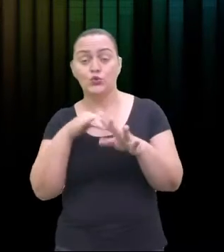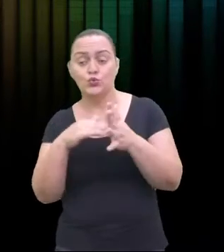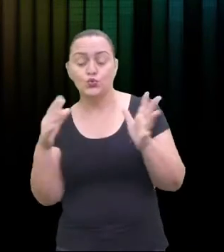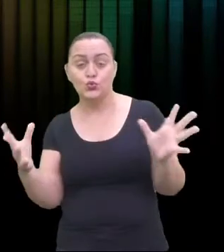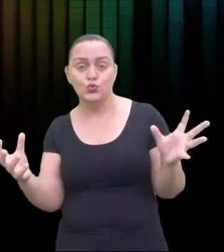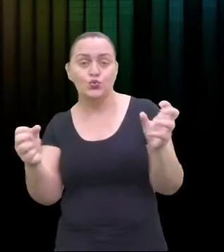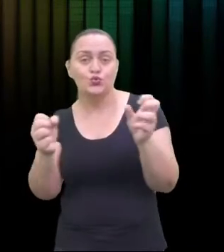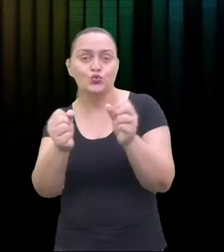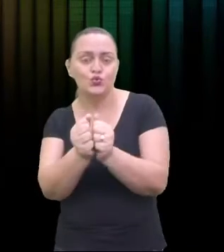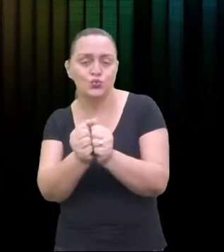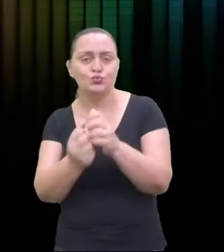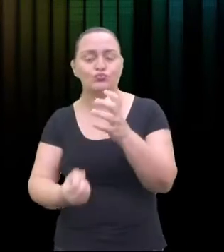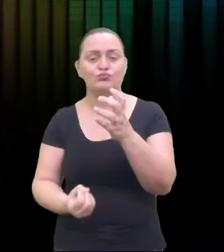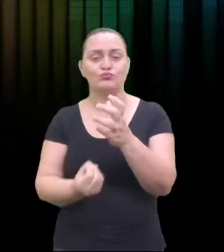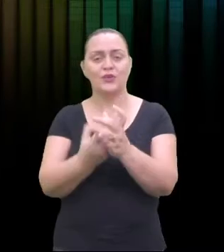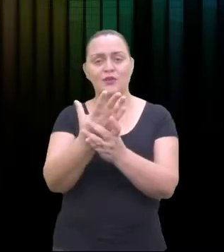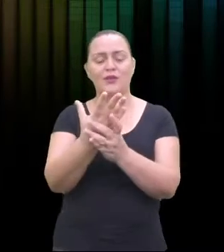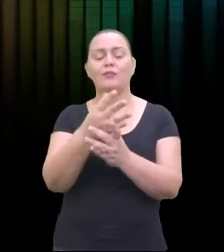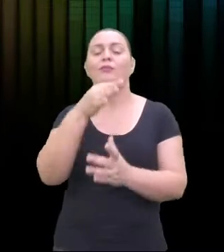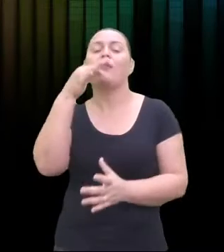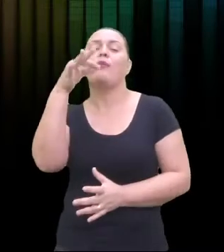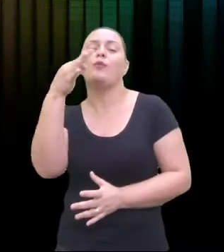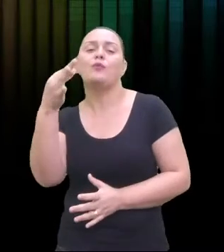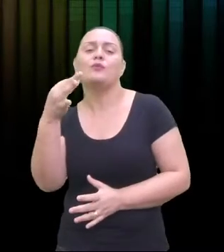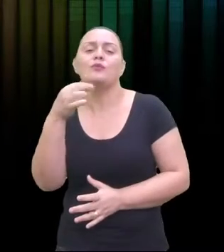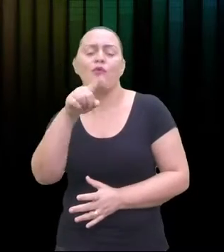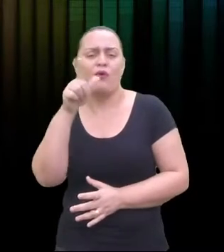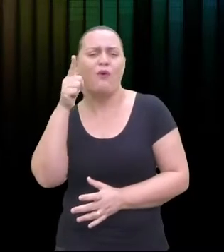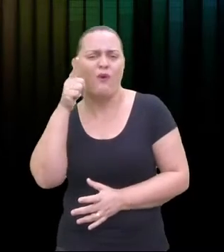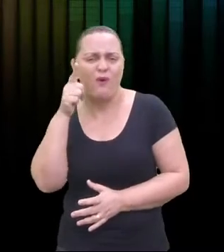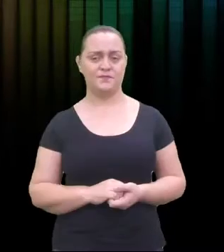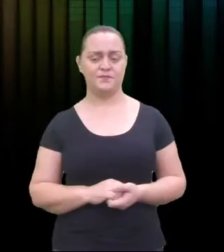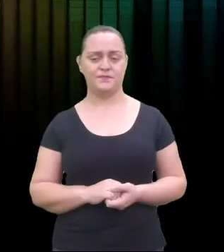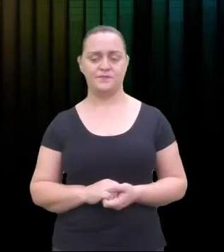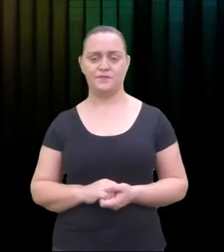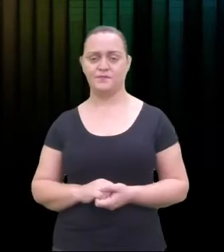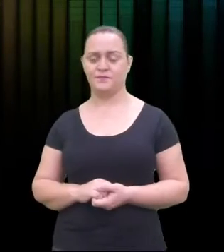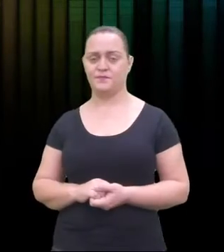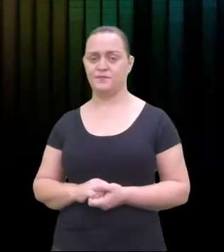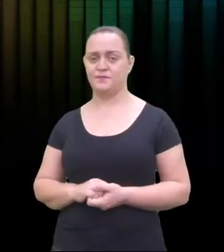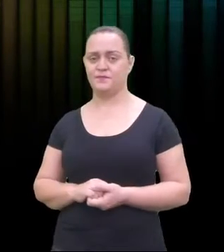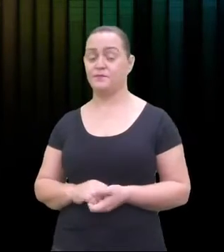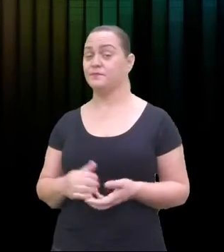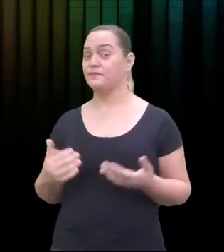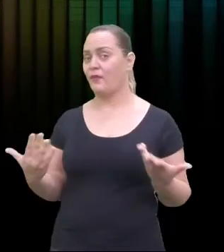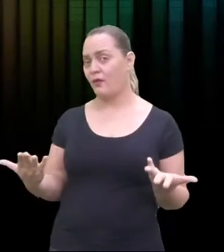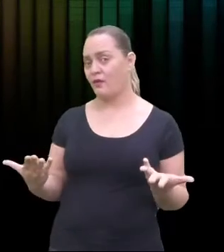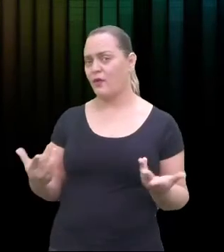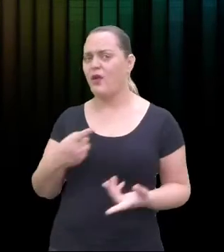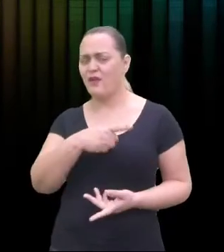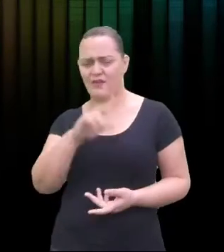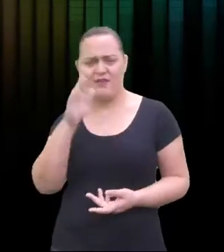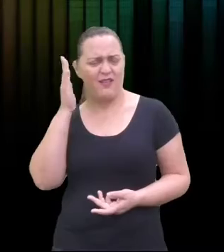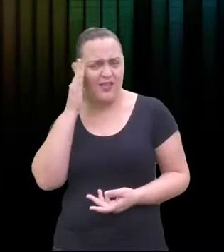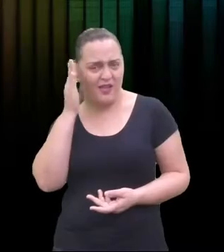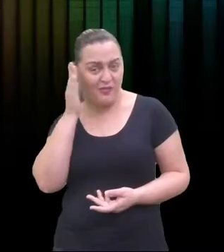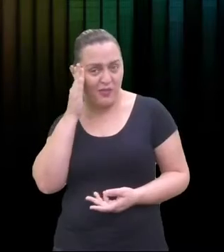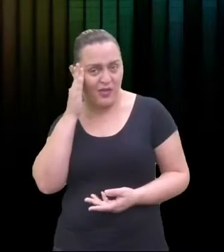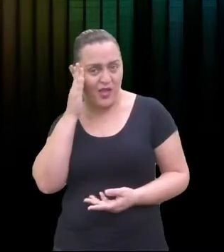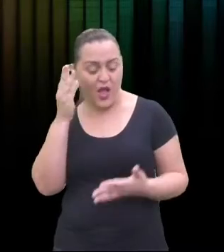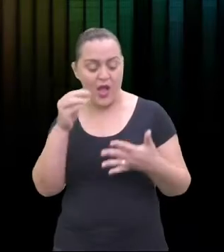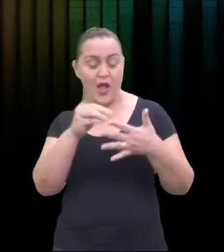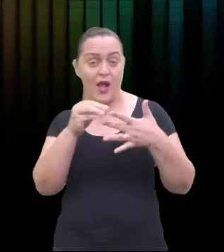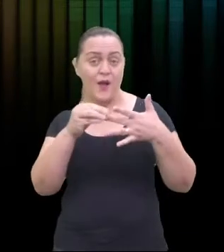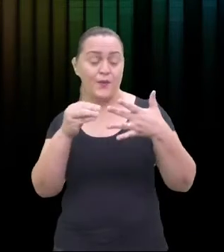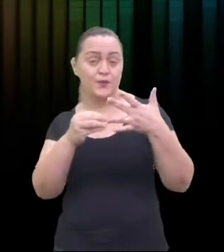rápido. E você sabe quais são as notas musicais? Quem sabe? Vamos ver quem sabe as notas musicais?